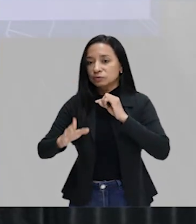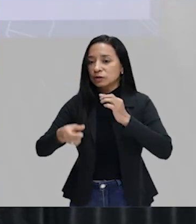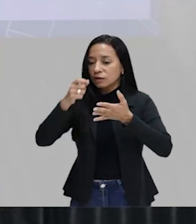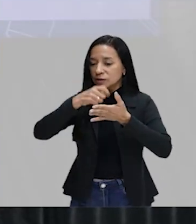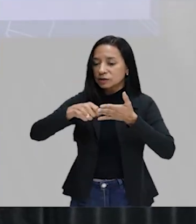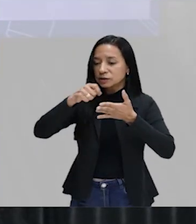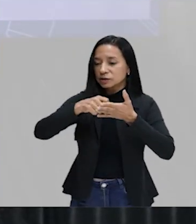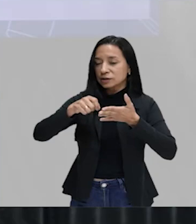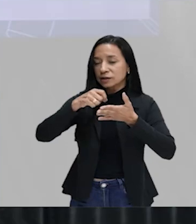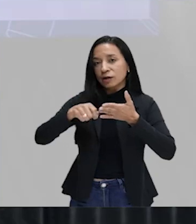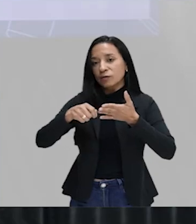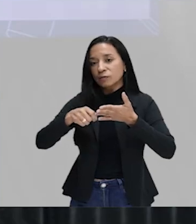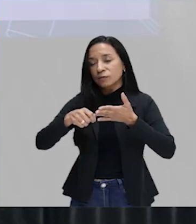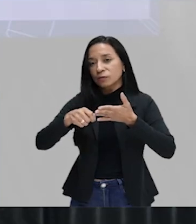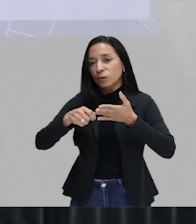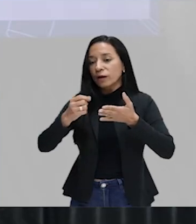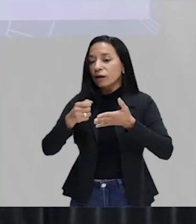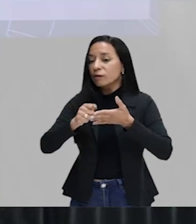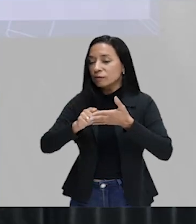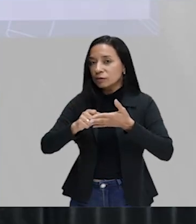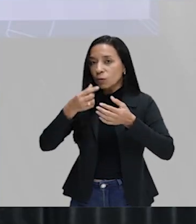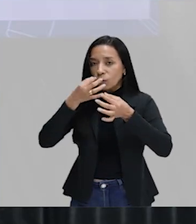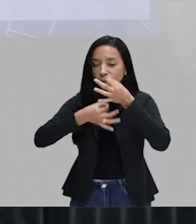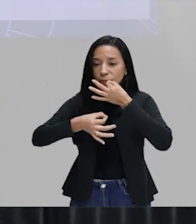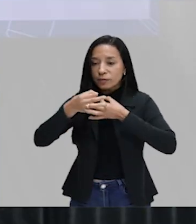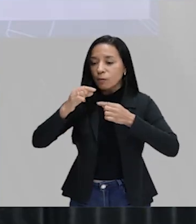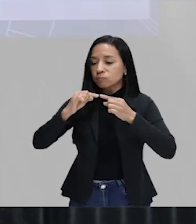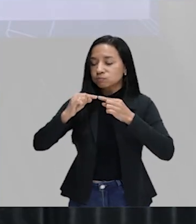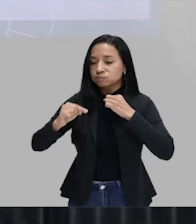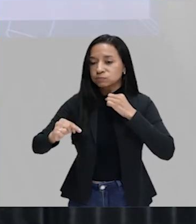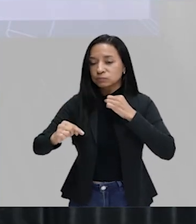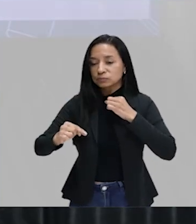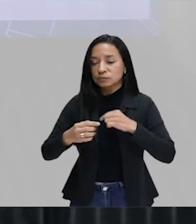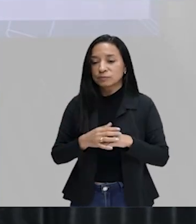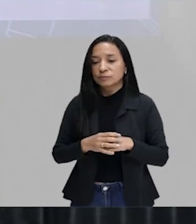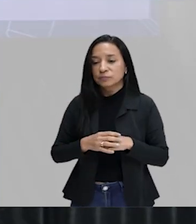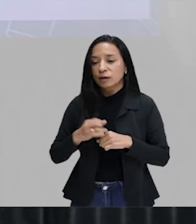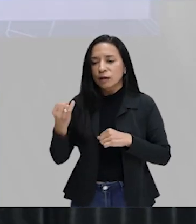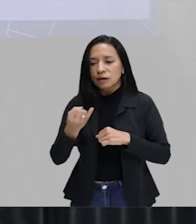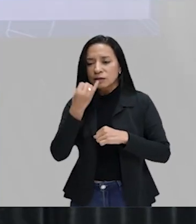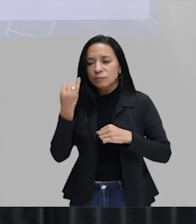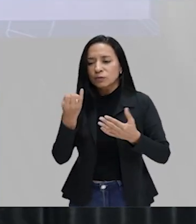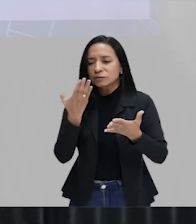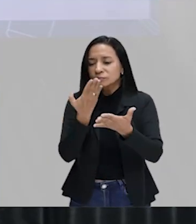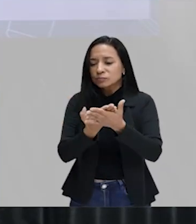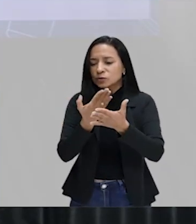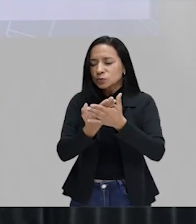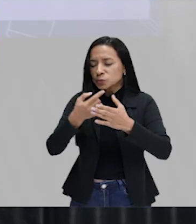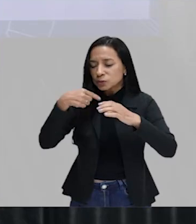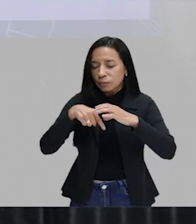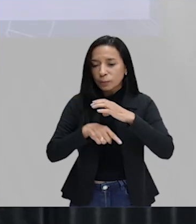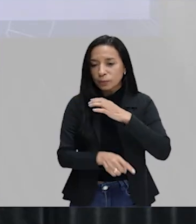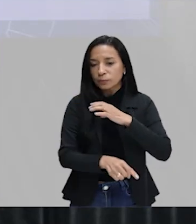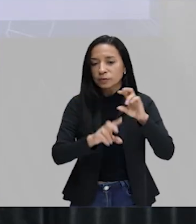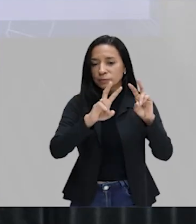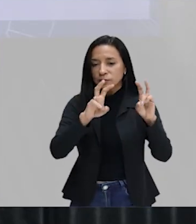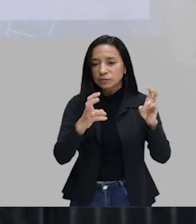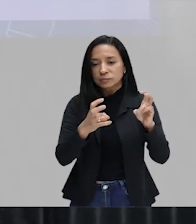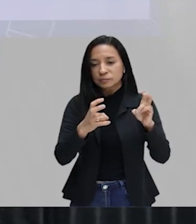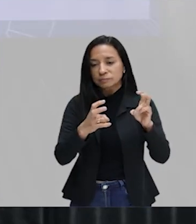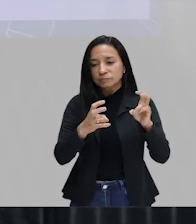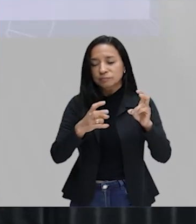O essencial, claro, é estudar bastante o assunto. Não se fala, não se comenta e nem se escreve